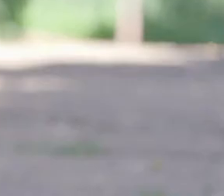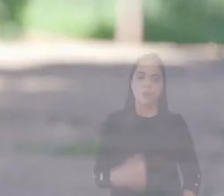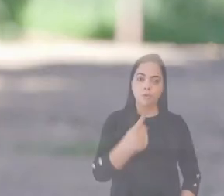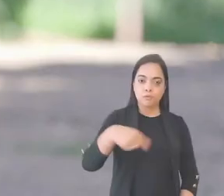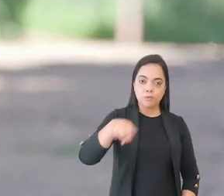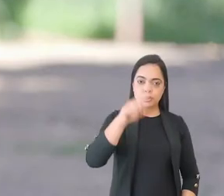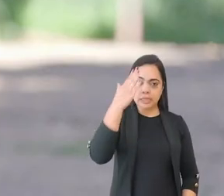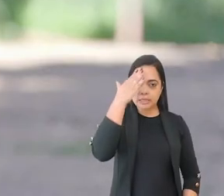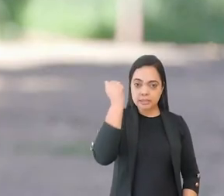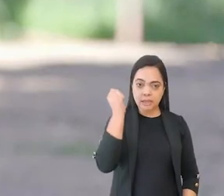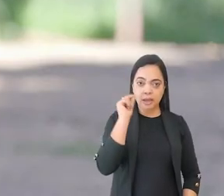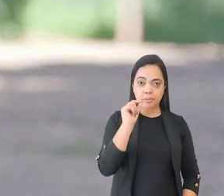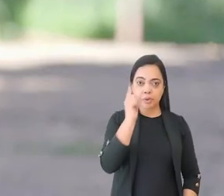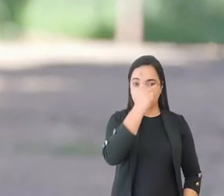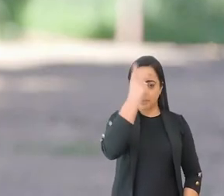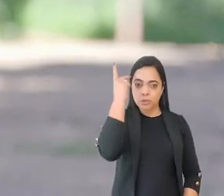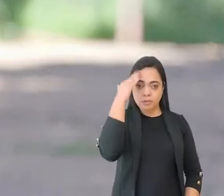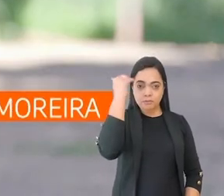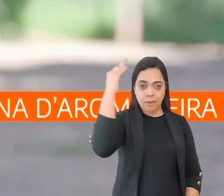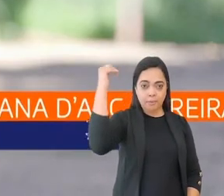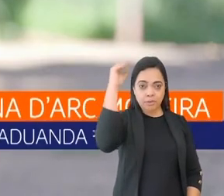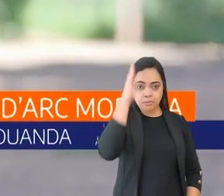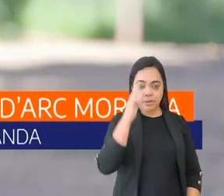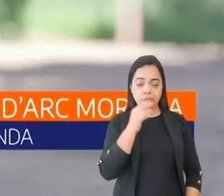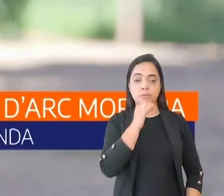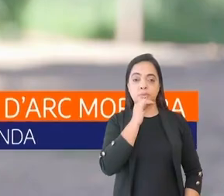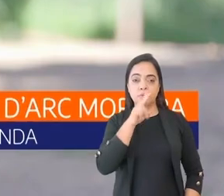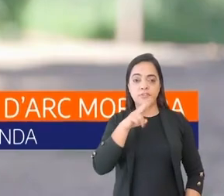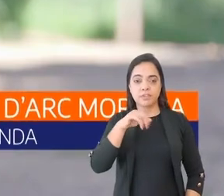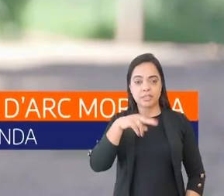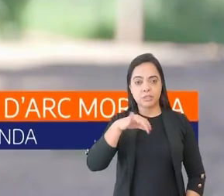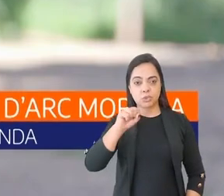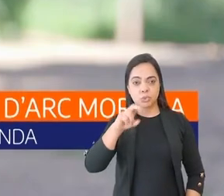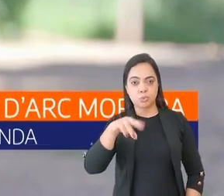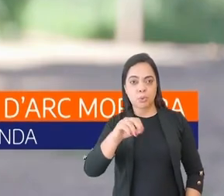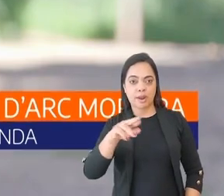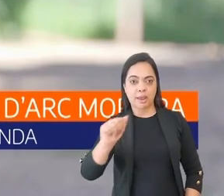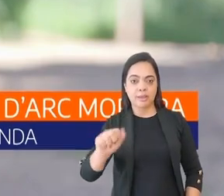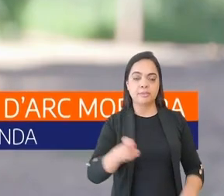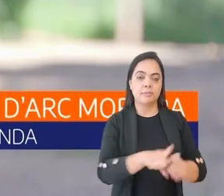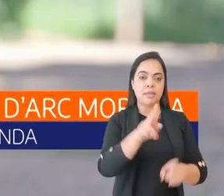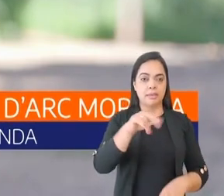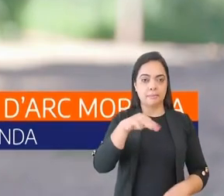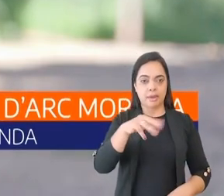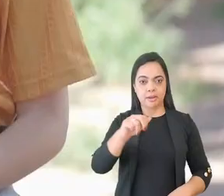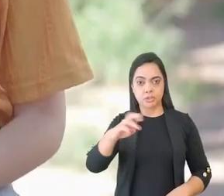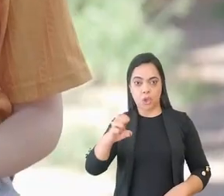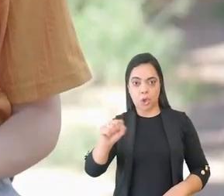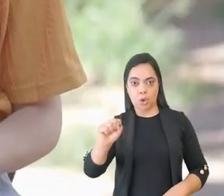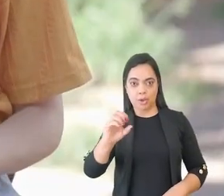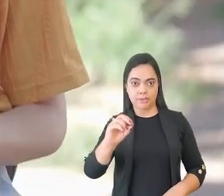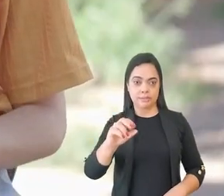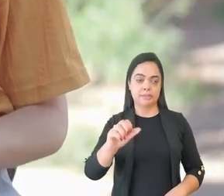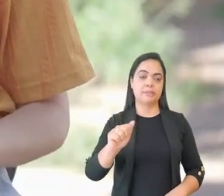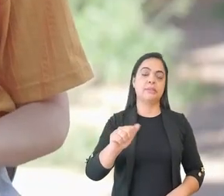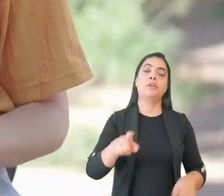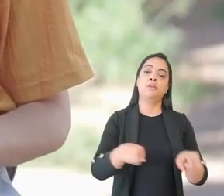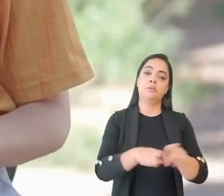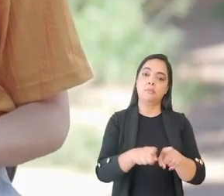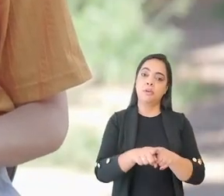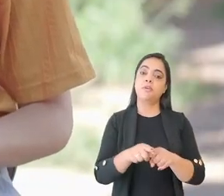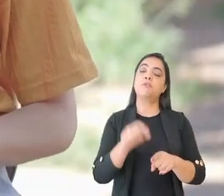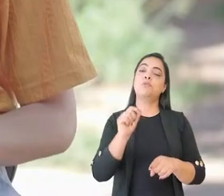Você sabia que grandes nomes da história brasileira como Vinícius de Moraes e Guimarães Rosa foram diplomatas? Na área de Relações